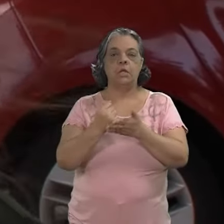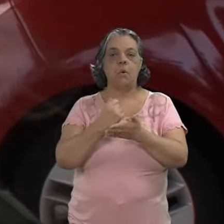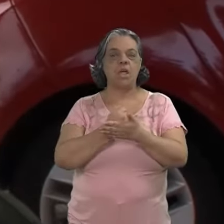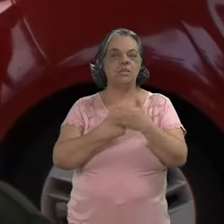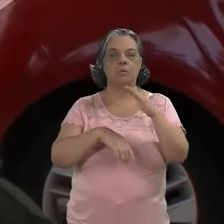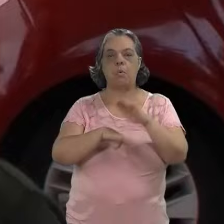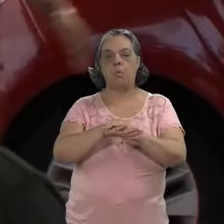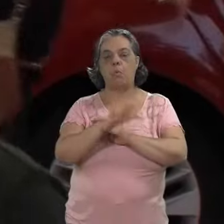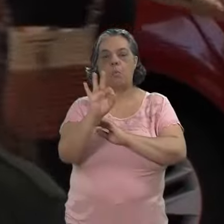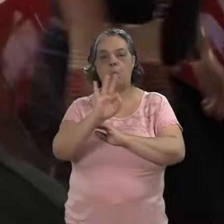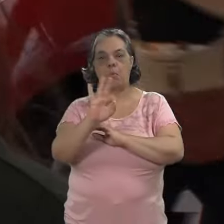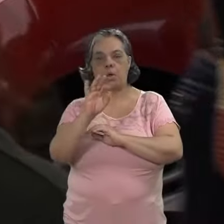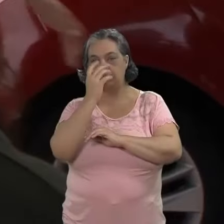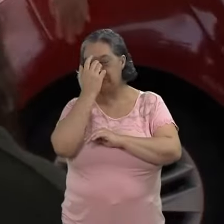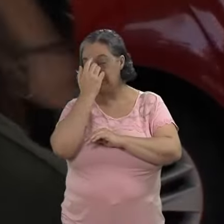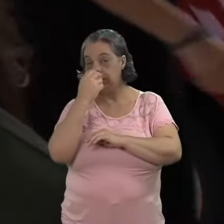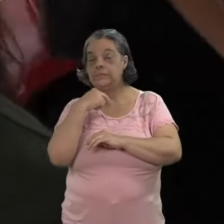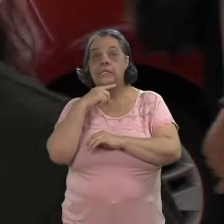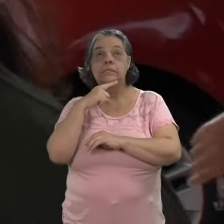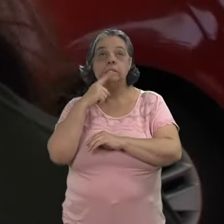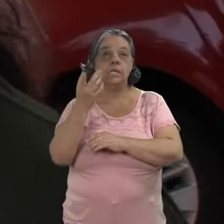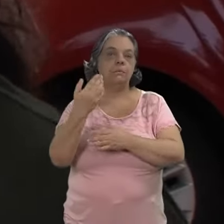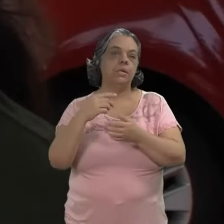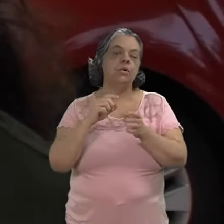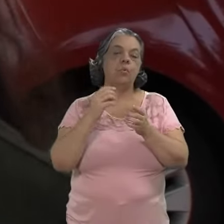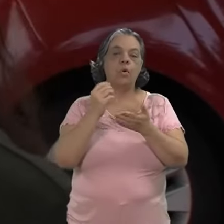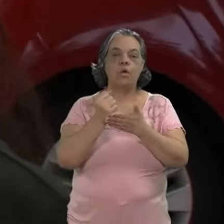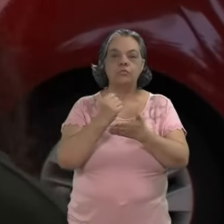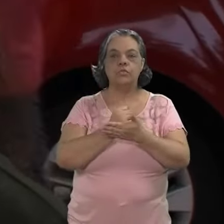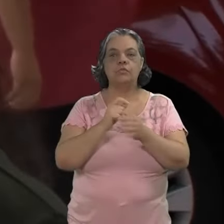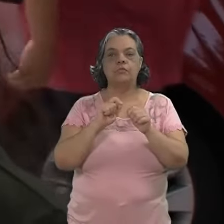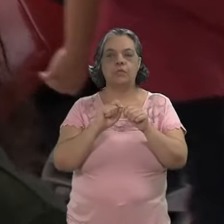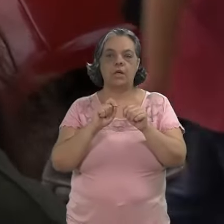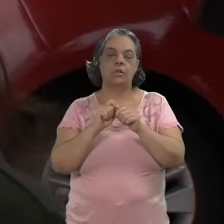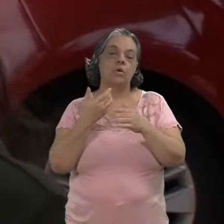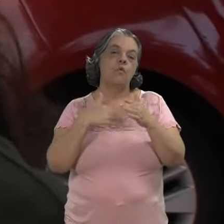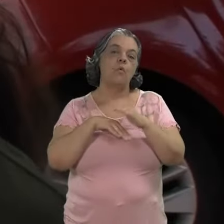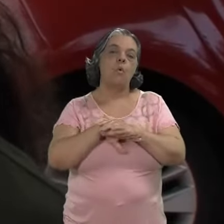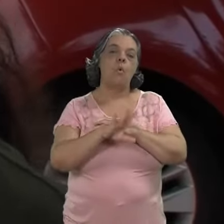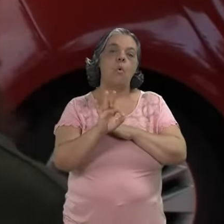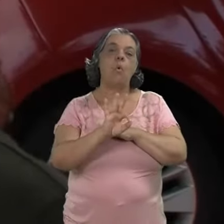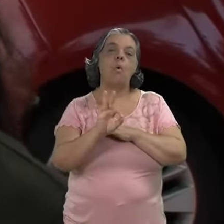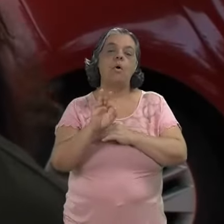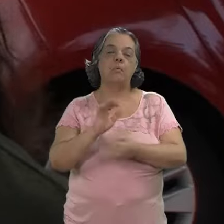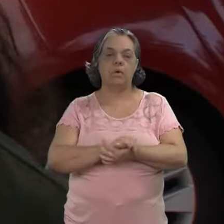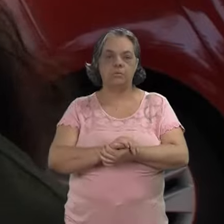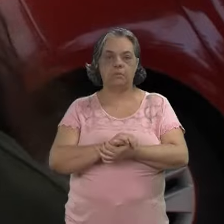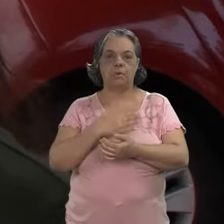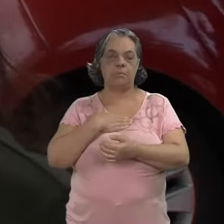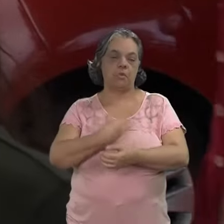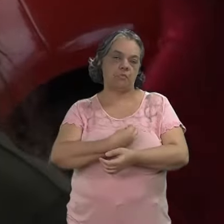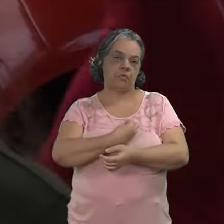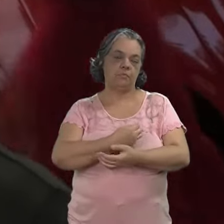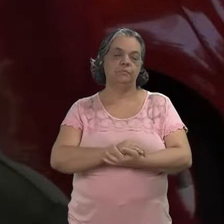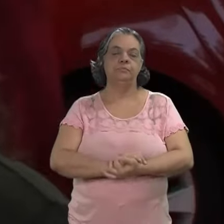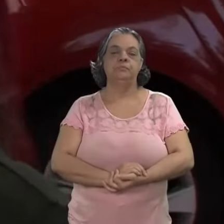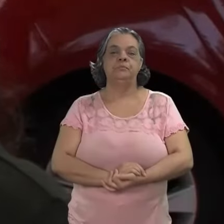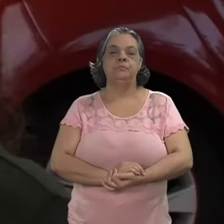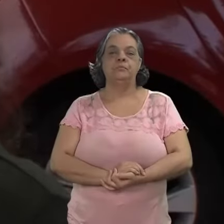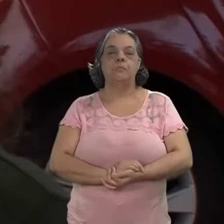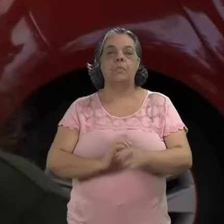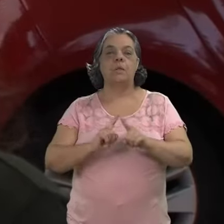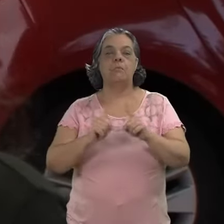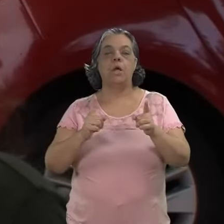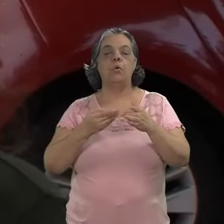mas não um registro para eu guardar. Nem sempre, todos os registros que eu faço são registros em que eu vou guardar para a minha vida.